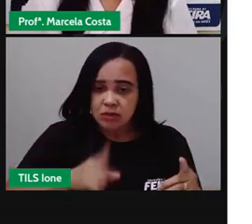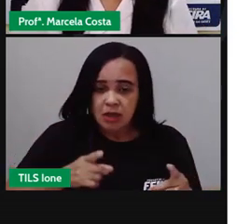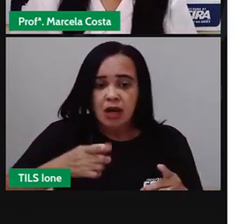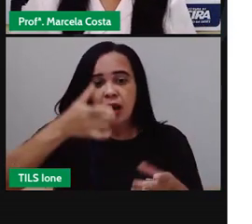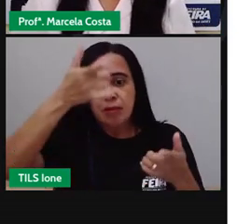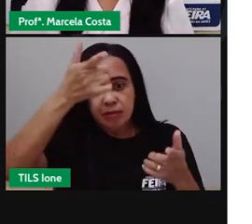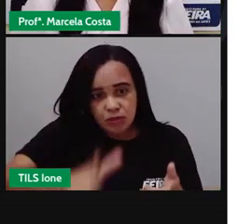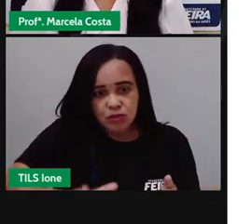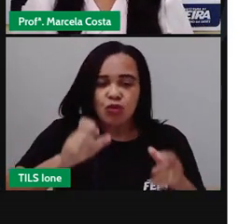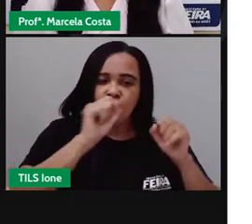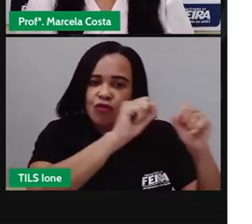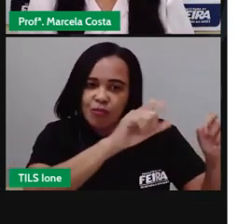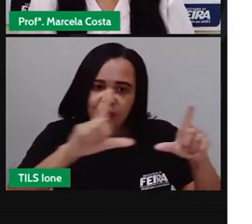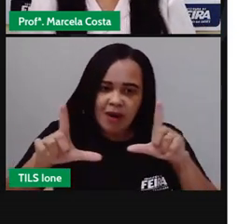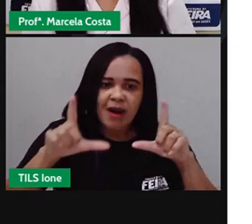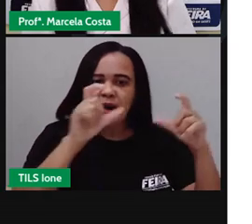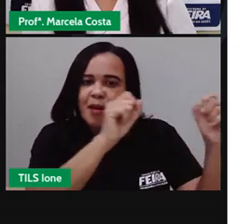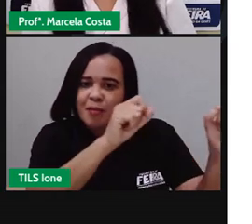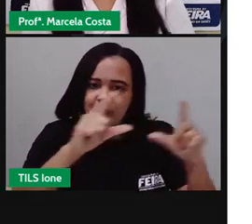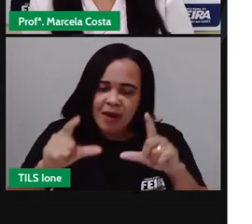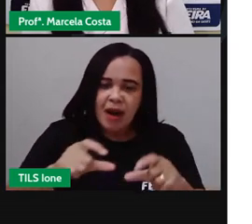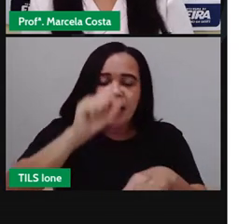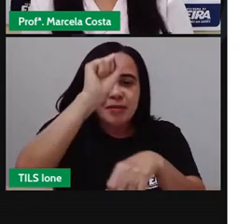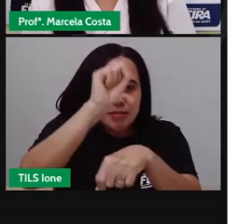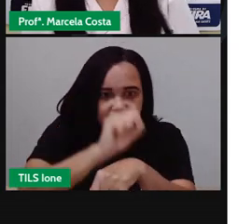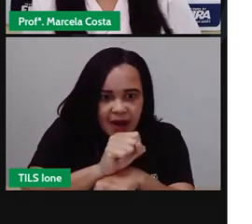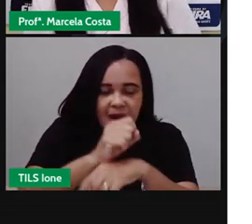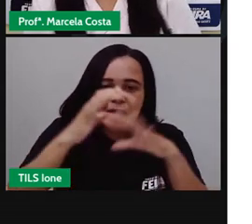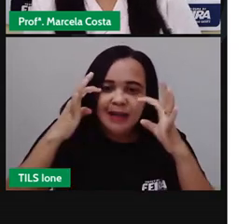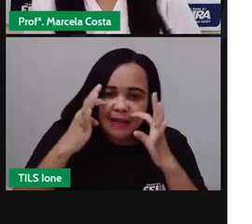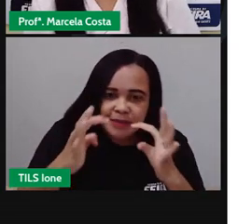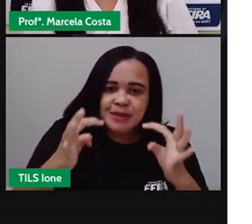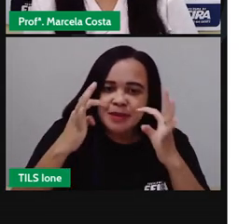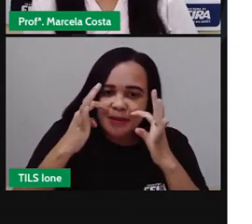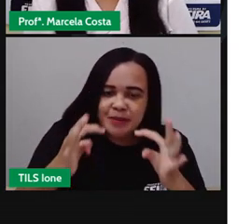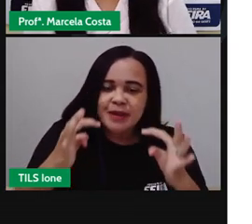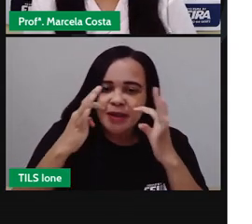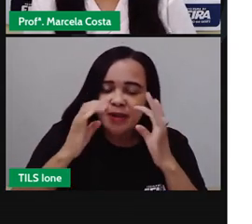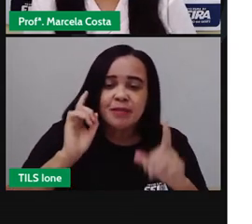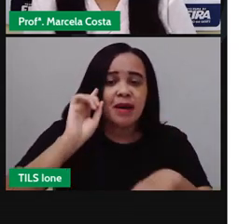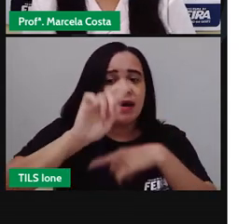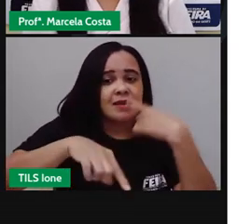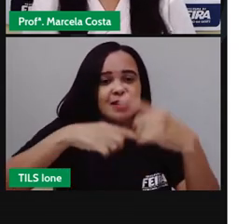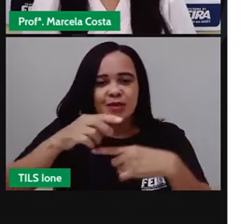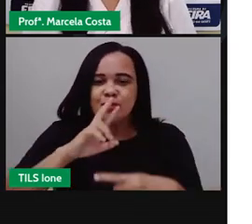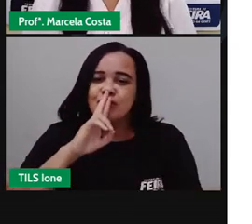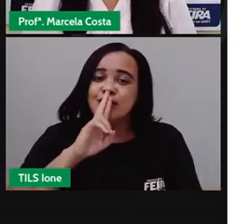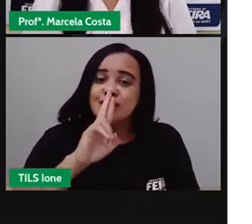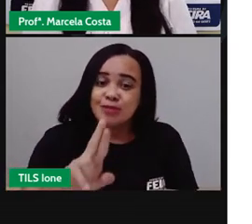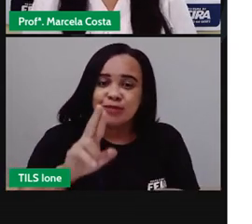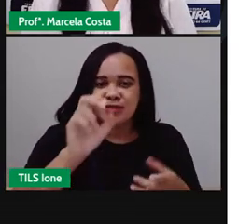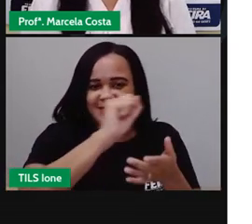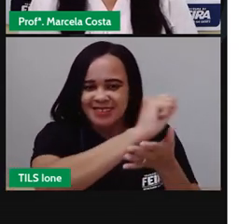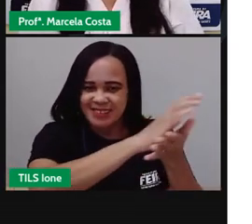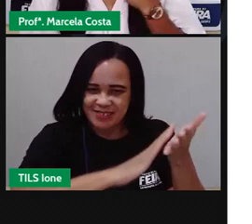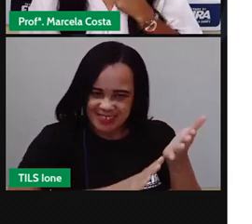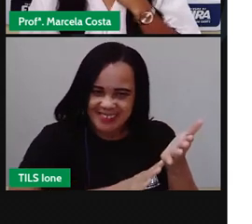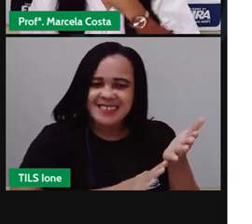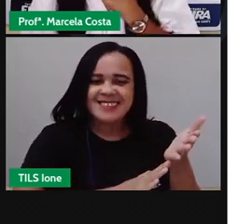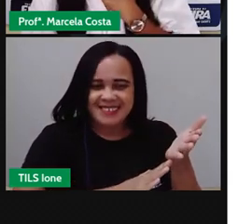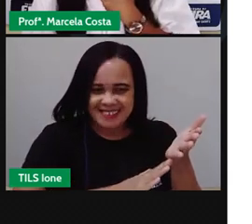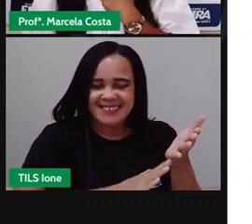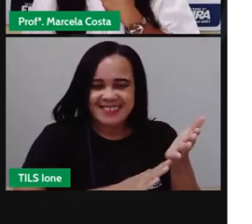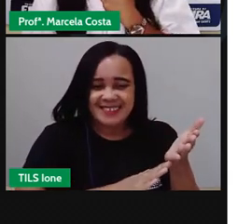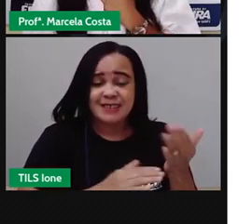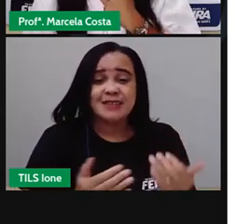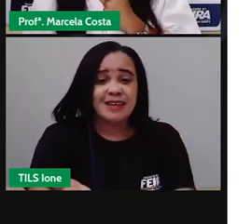estava explicando como fazer para que você consiga fazer com êxito essa tarefa agora